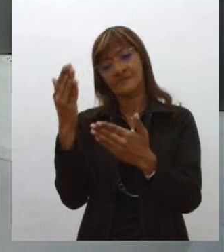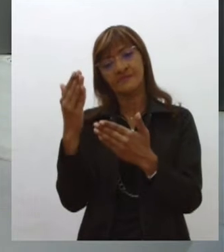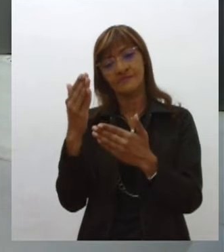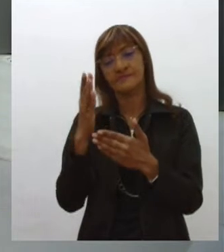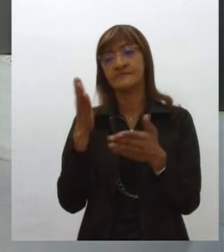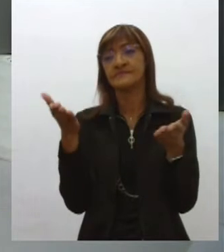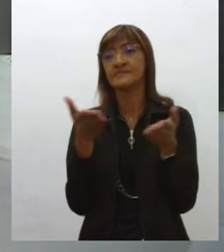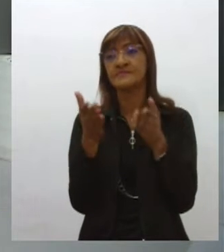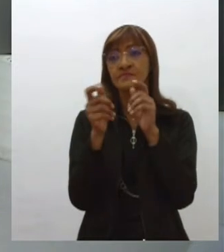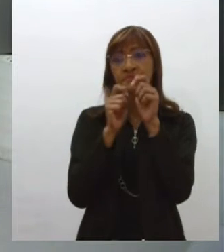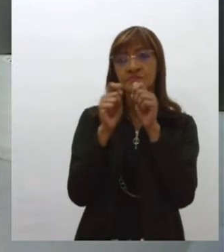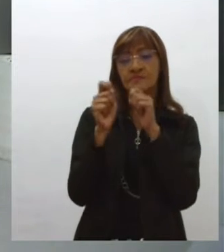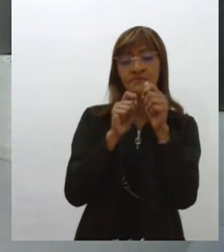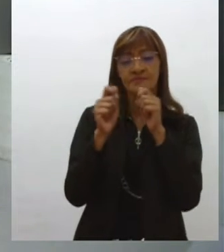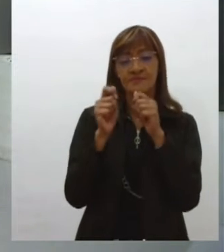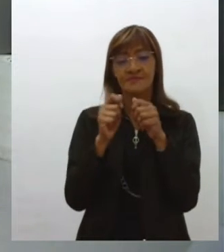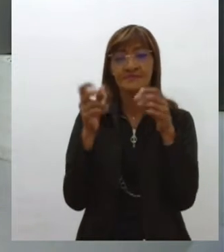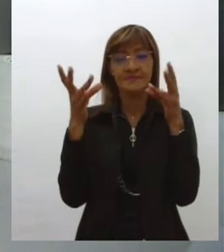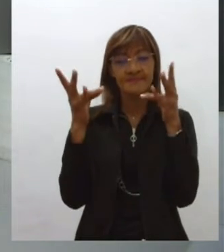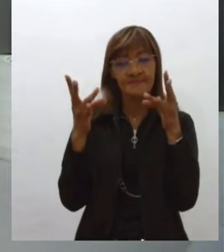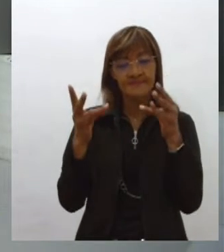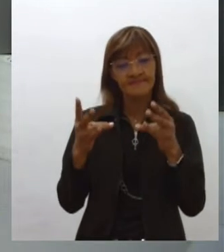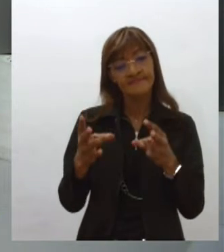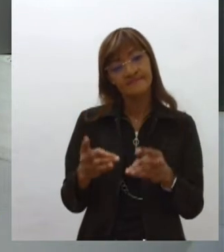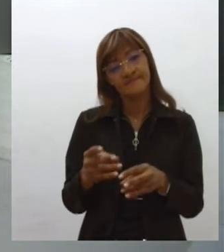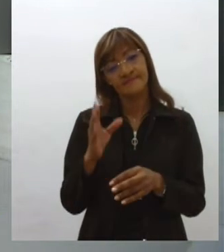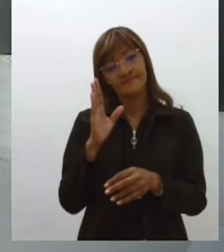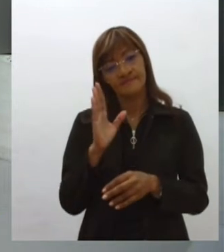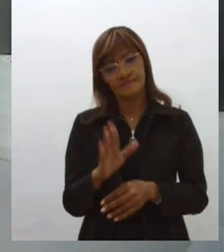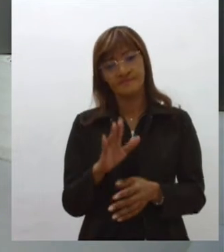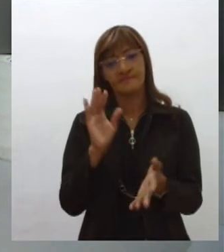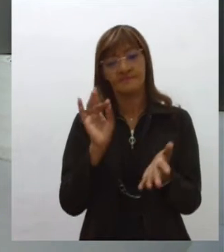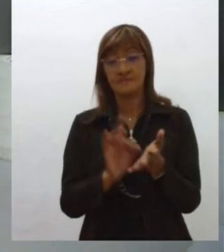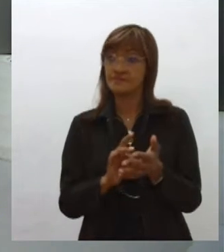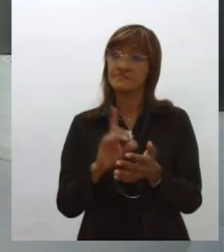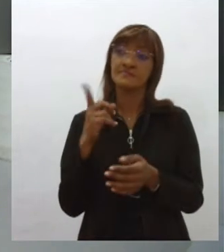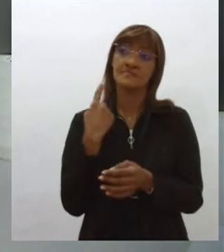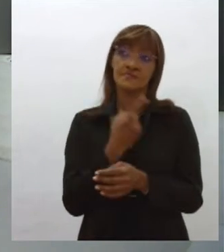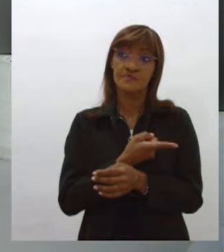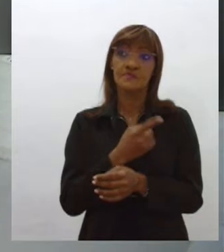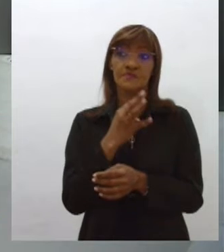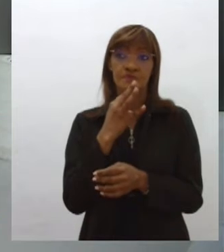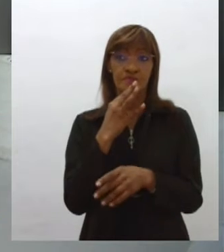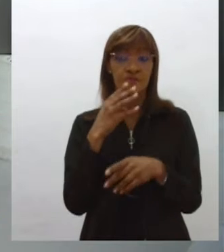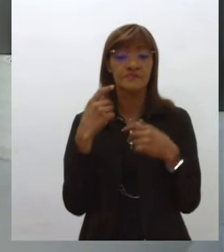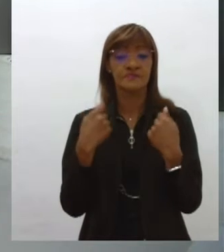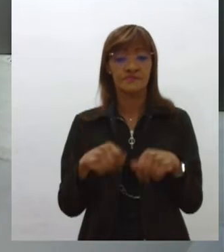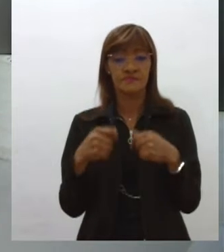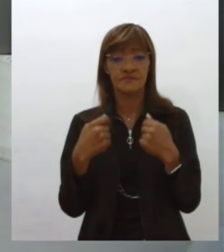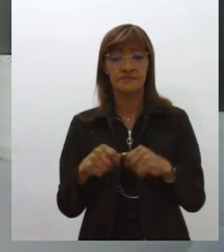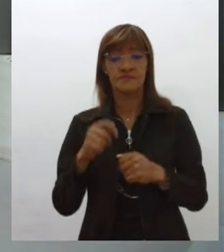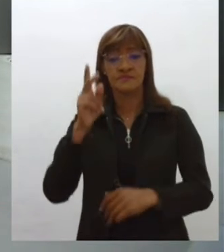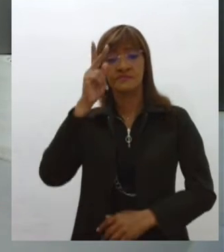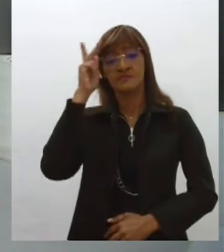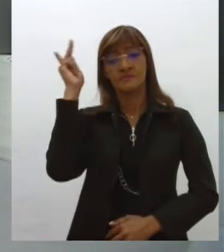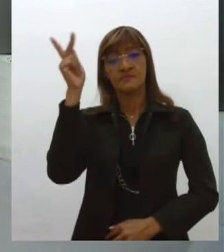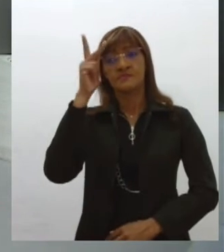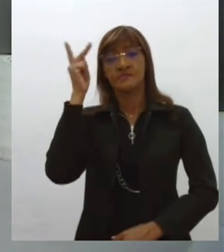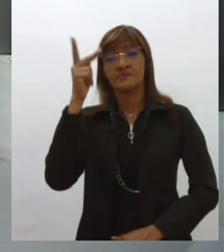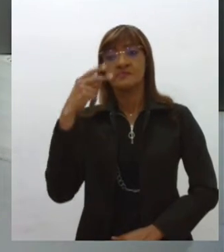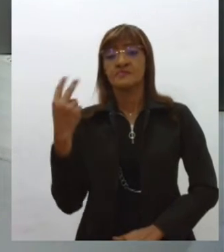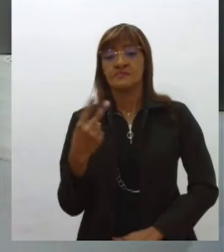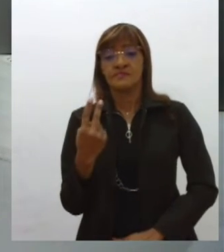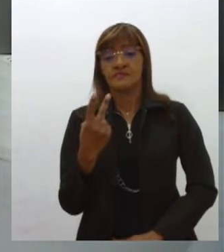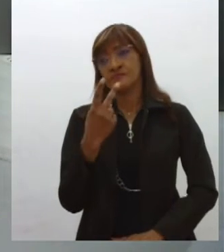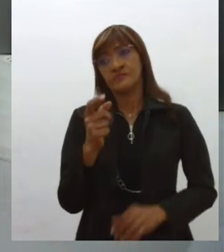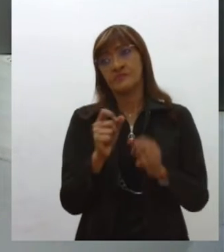gente, por dar todos esses detalhes. De fato, a gente precisa conhecer os nossos símbolos, a nossa história, valorizar, claro, a nossa